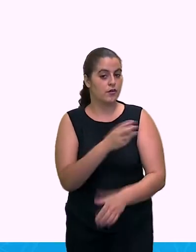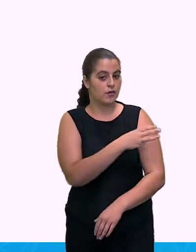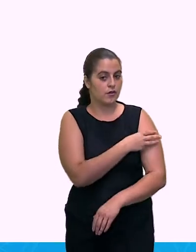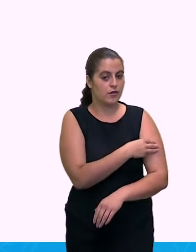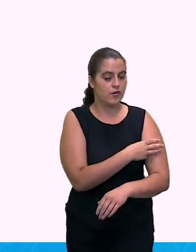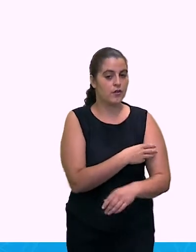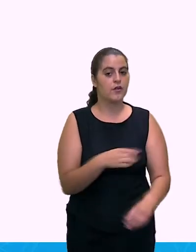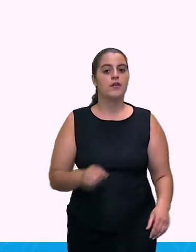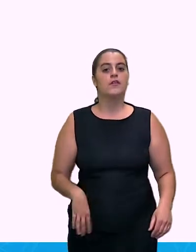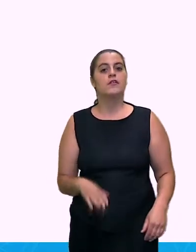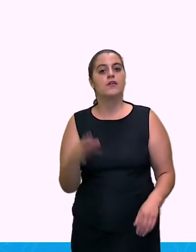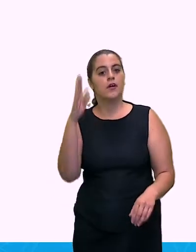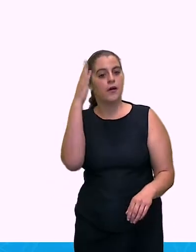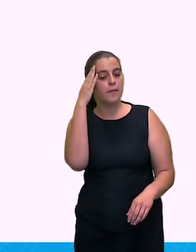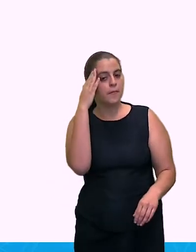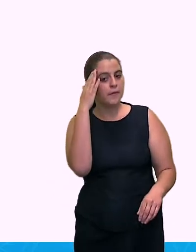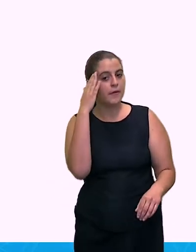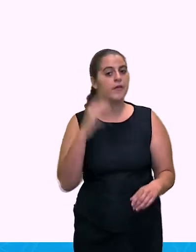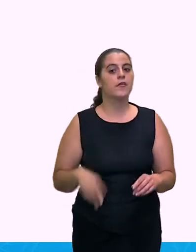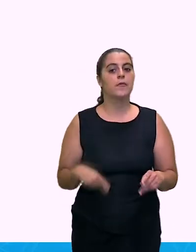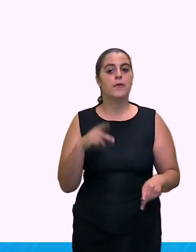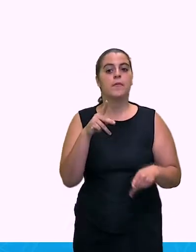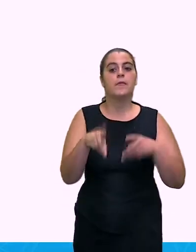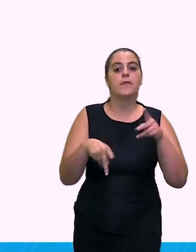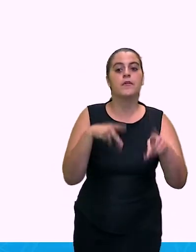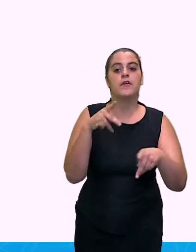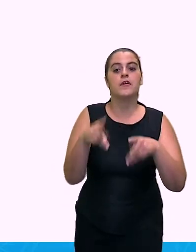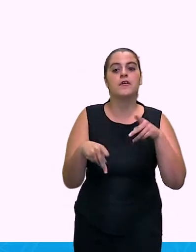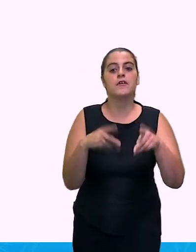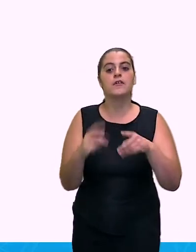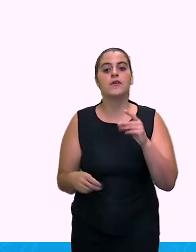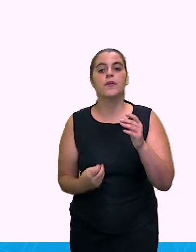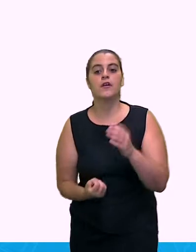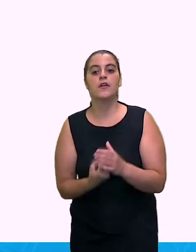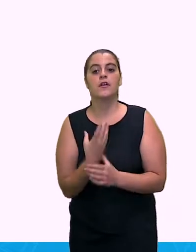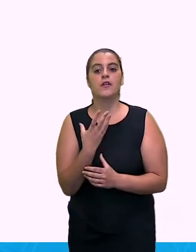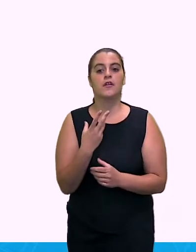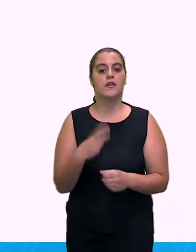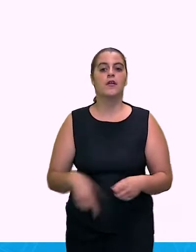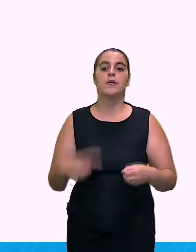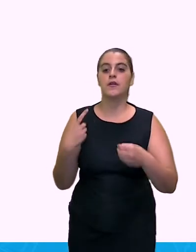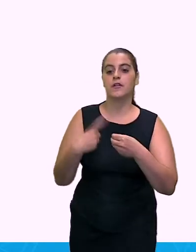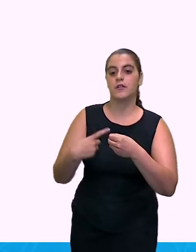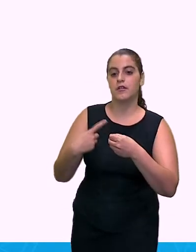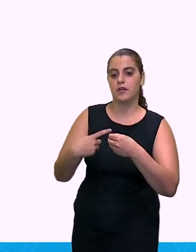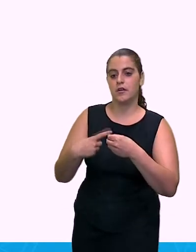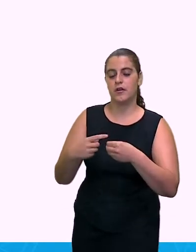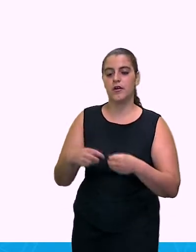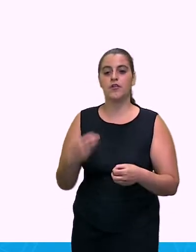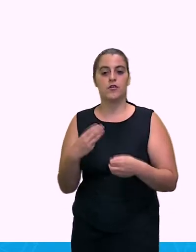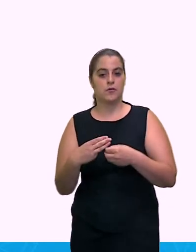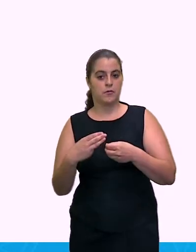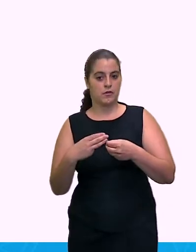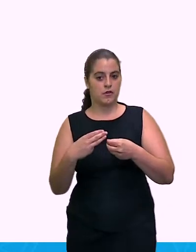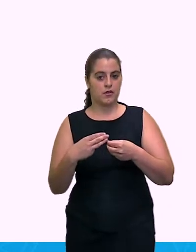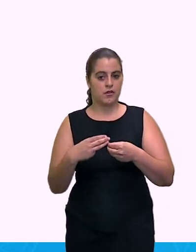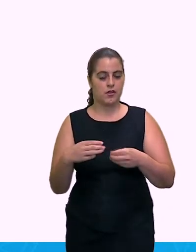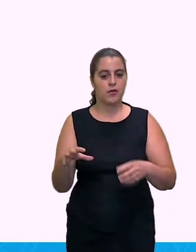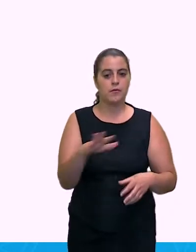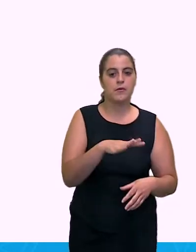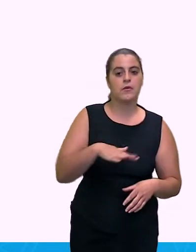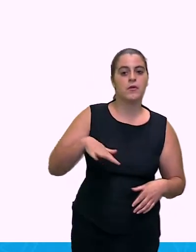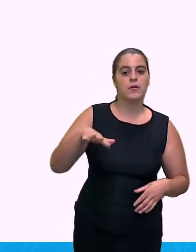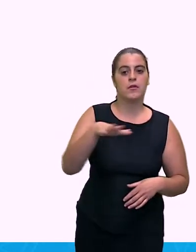identificar os grupos populacionais que formam a cidade, o município e a região, as relações